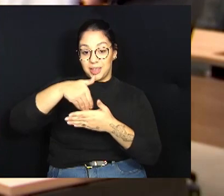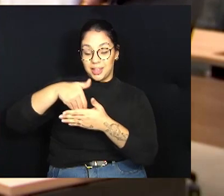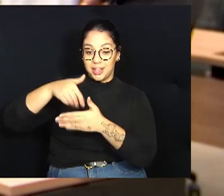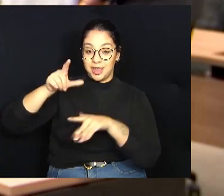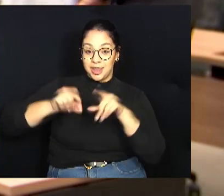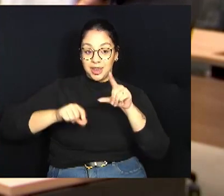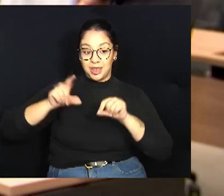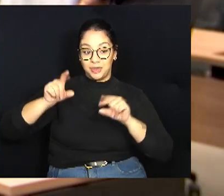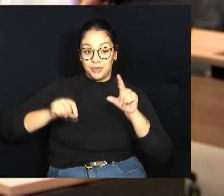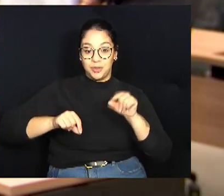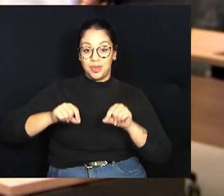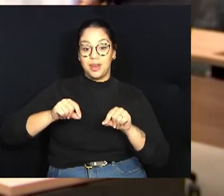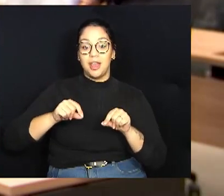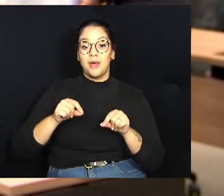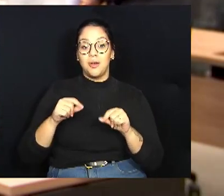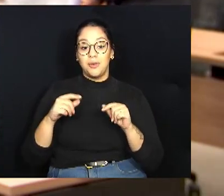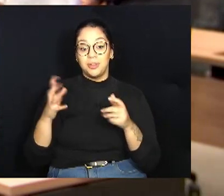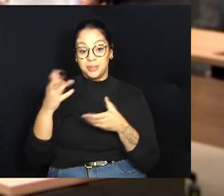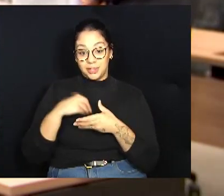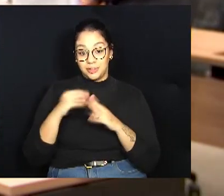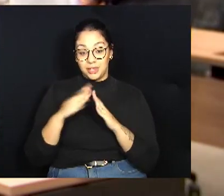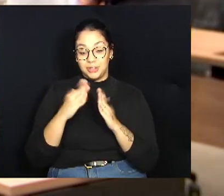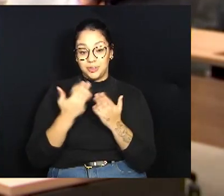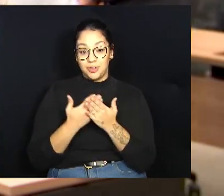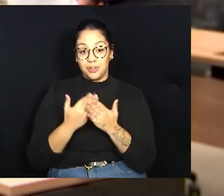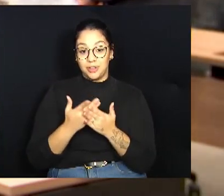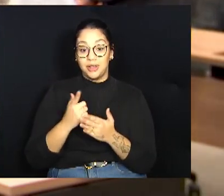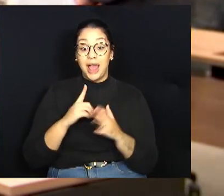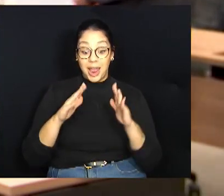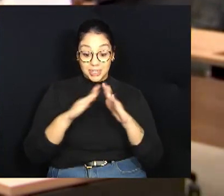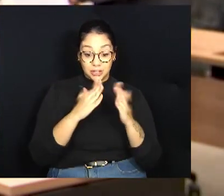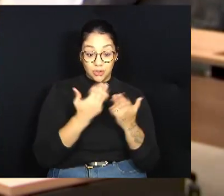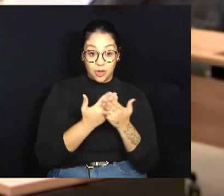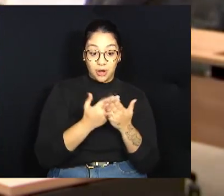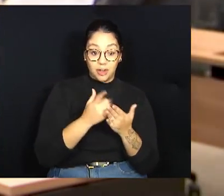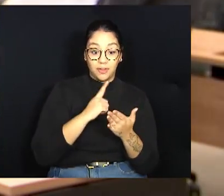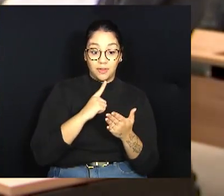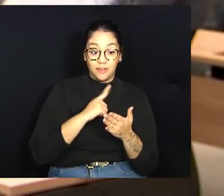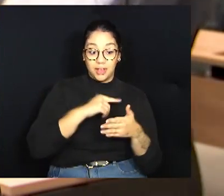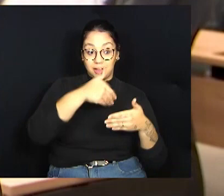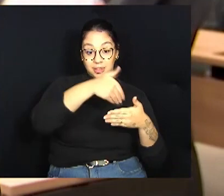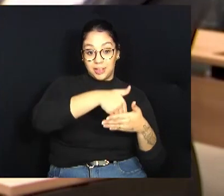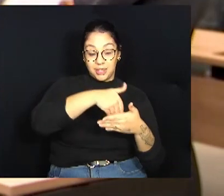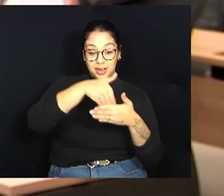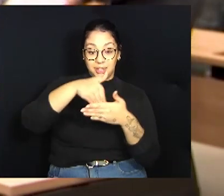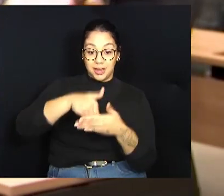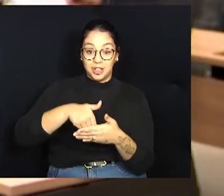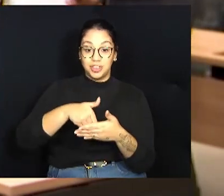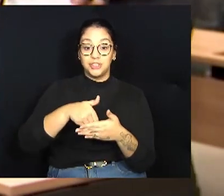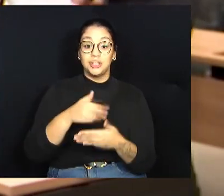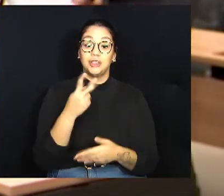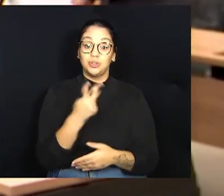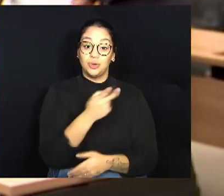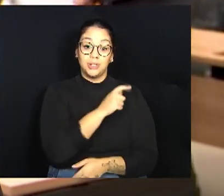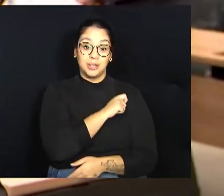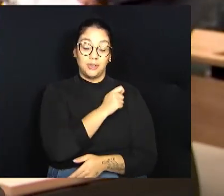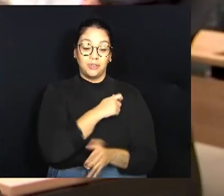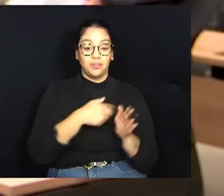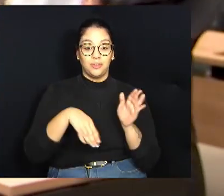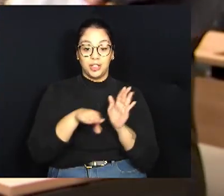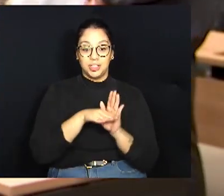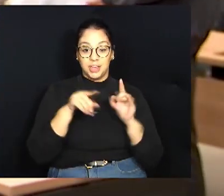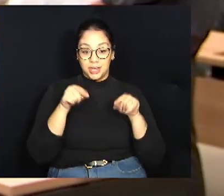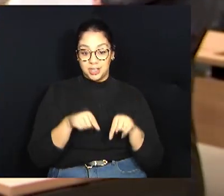Aí cada escola vai eleger dois alunos, um titular e um suplente, que vão chegar para o programa. E a partir